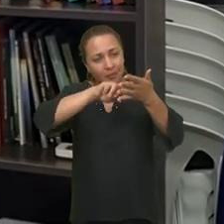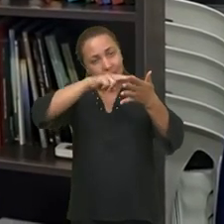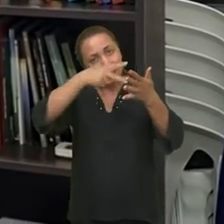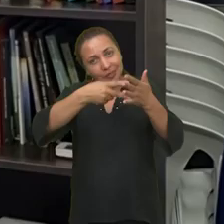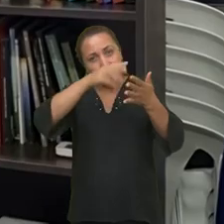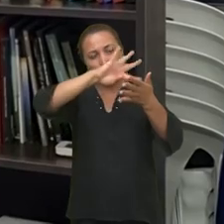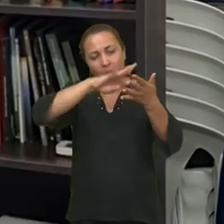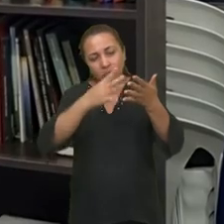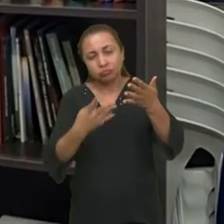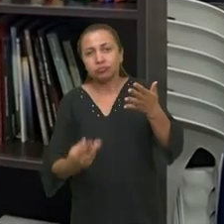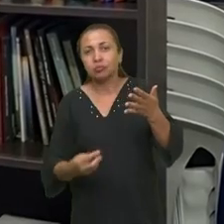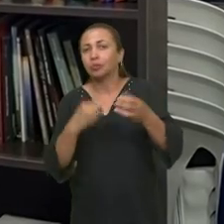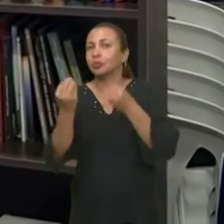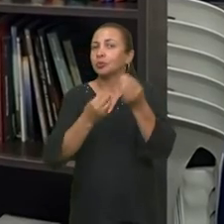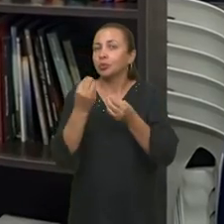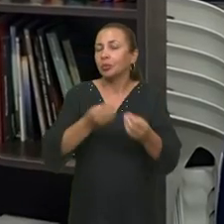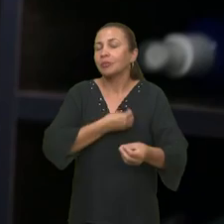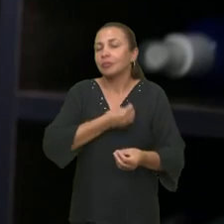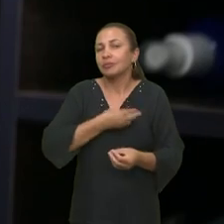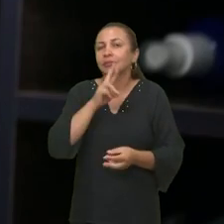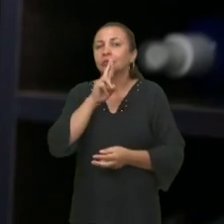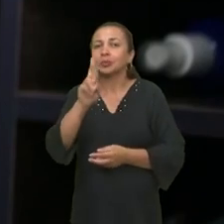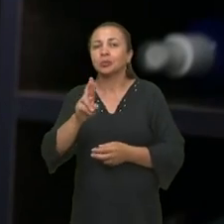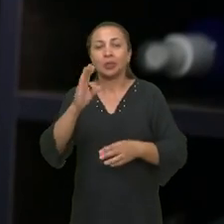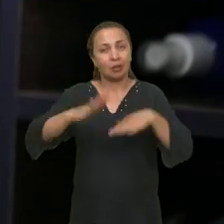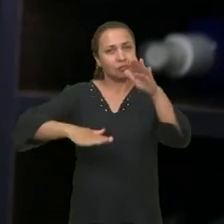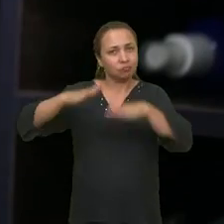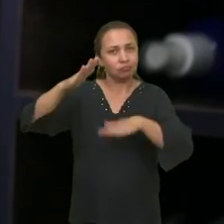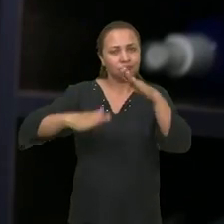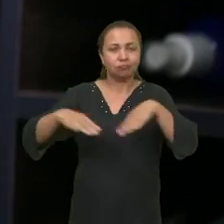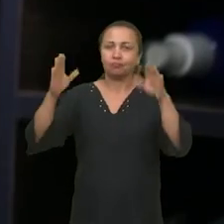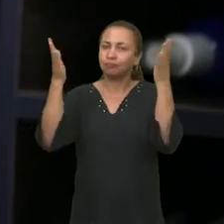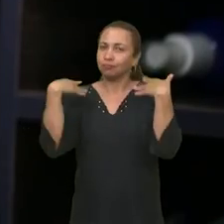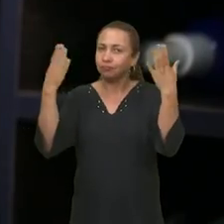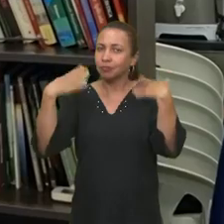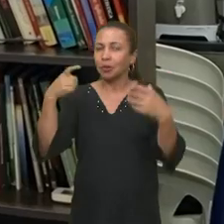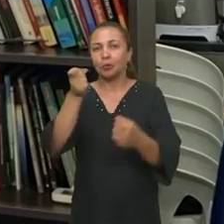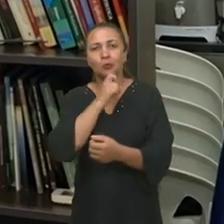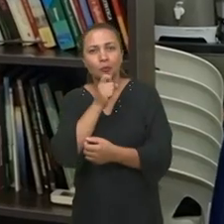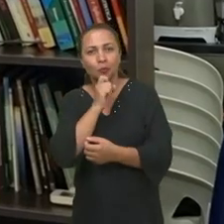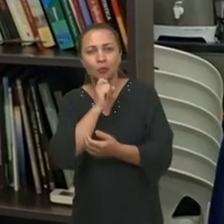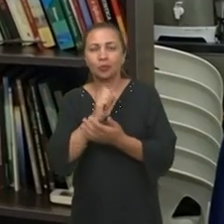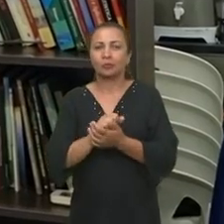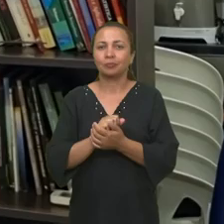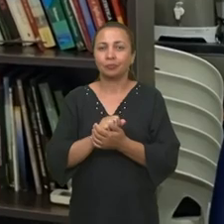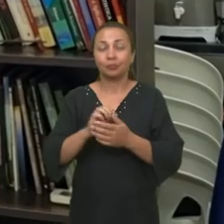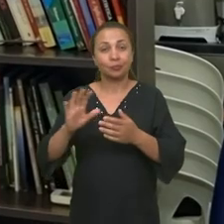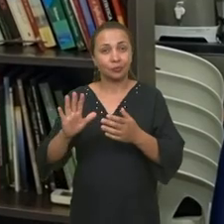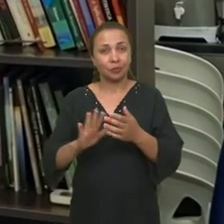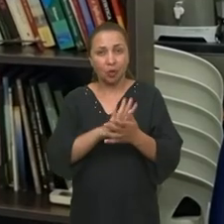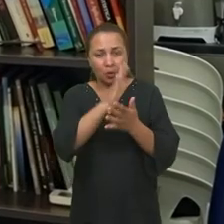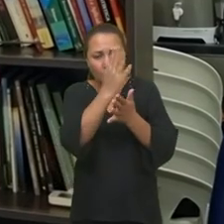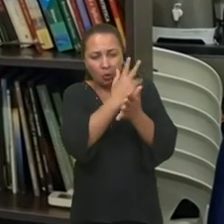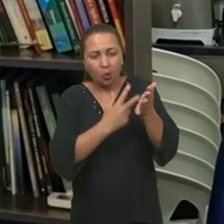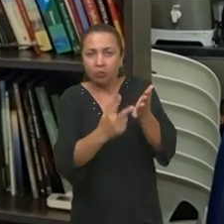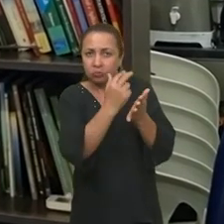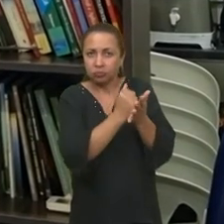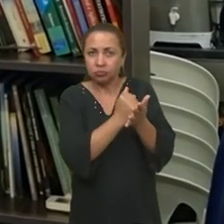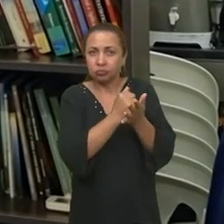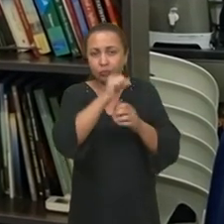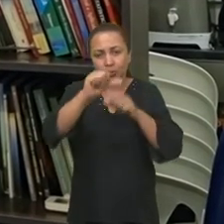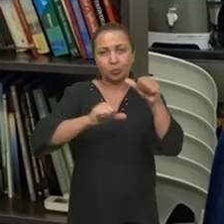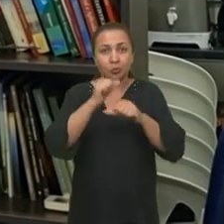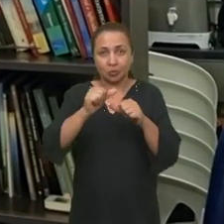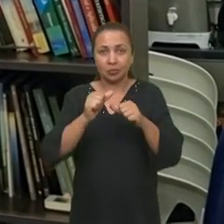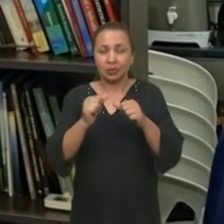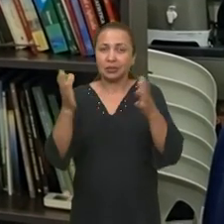resposta de como os organismos vão responder a essas variações no clima. Num cenário otimista de mudanças climáticas é quando os